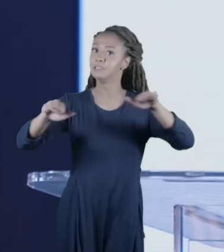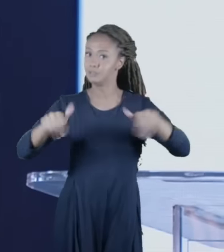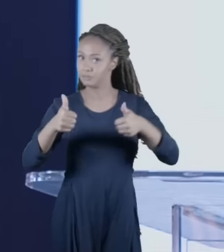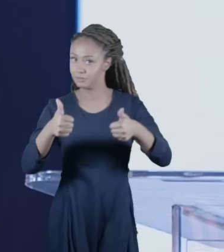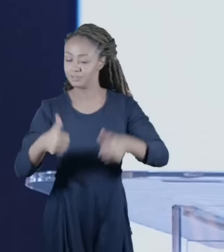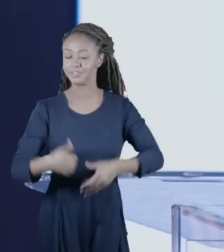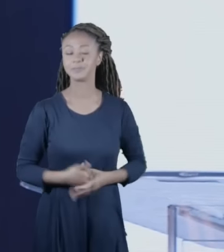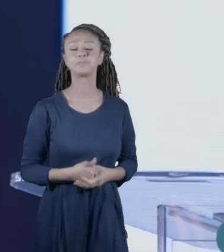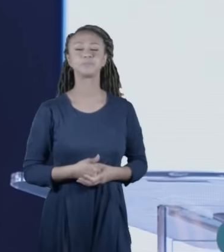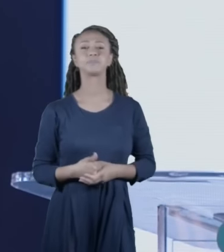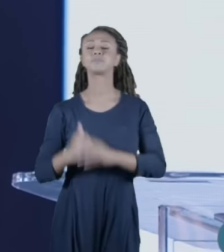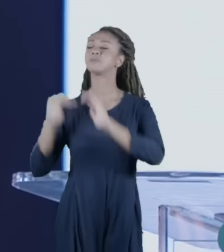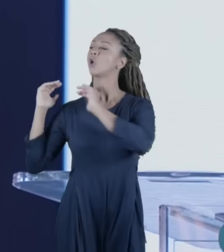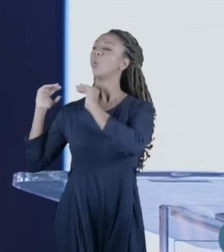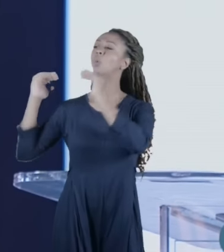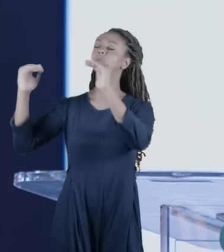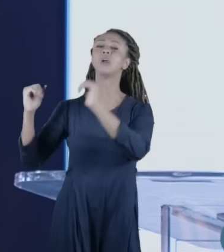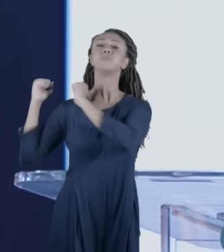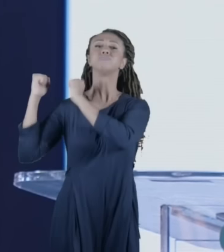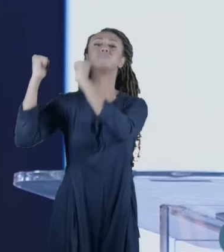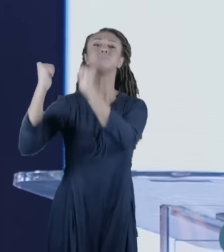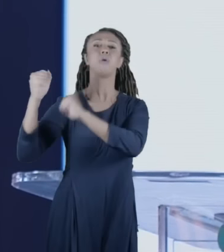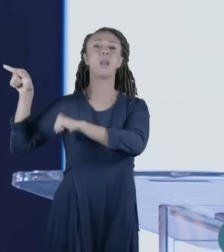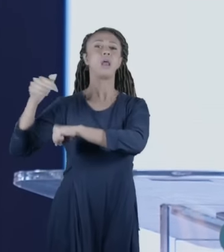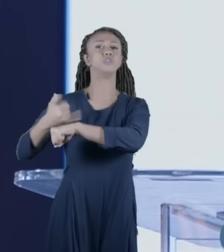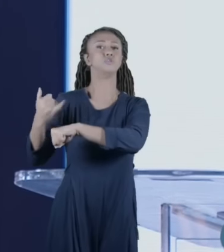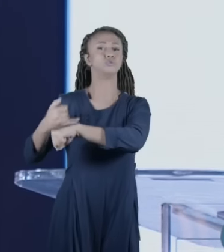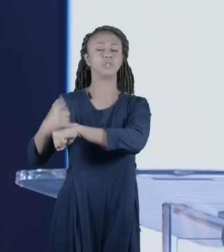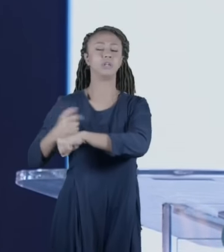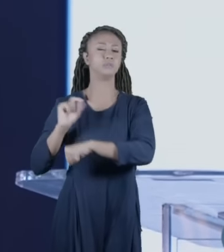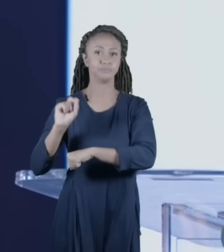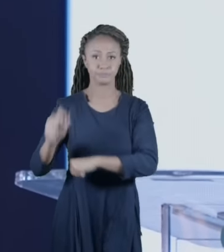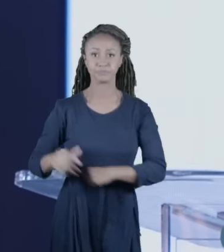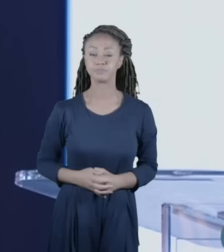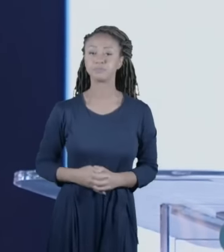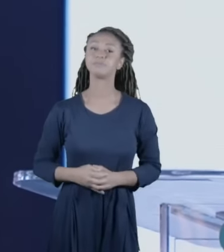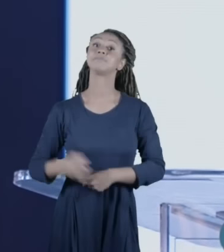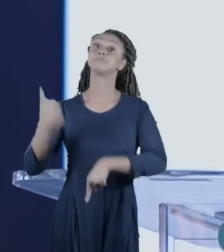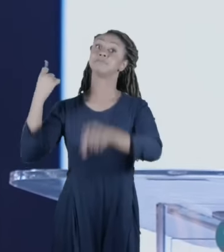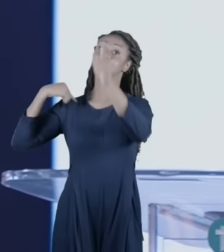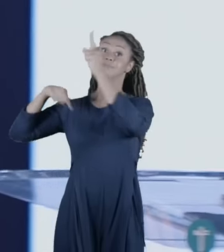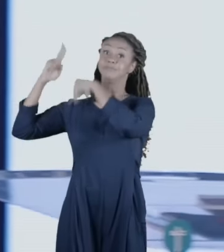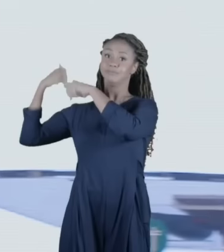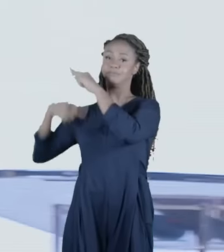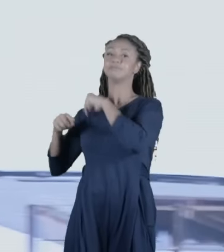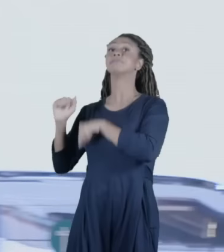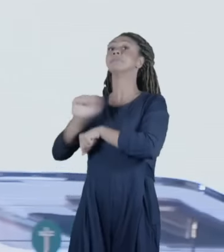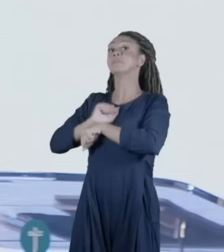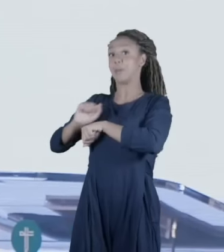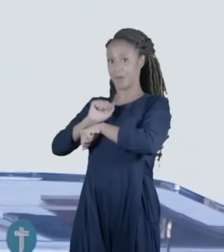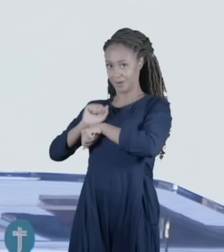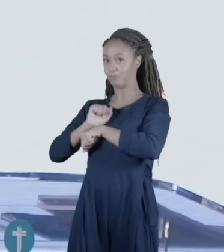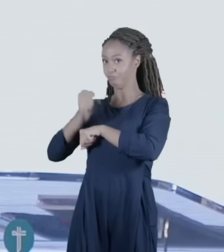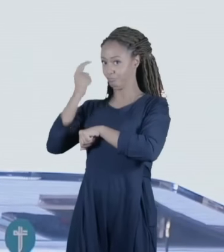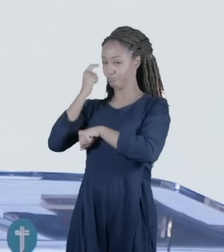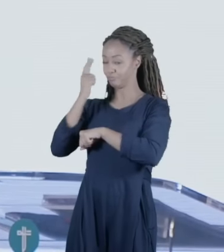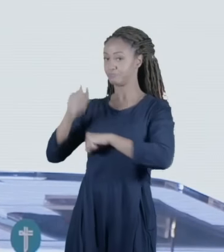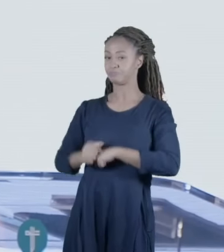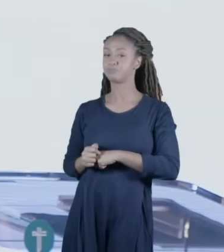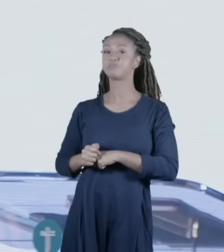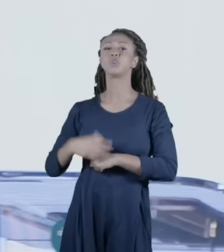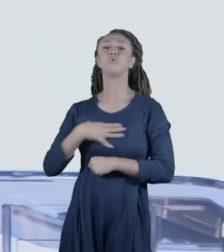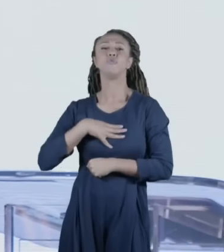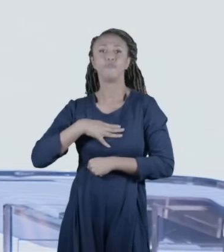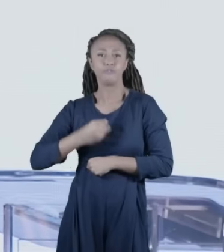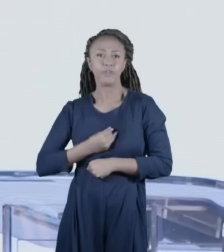o que que é do templo de Jerusalém de volta a gente começa as nossas raízes pessoal Abraão Abraão pega seu filho